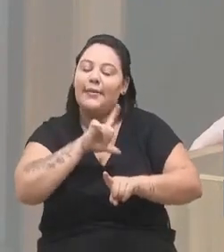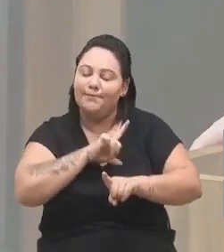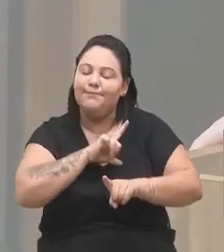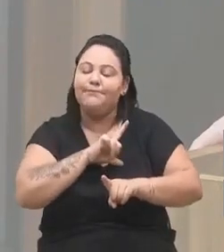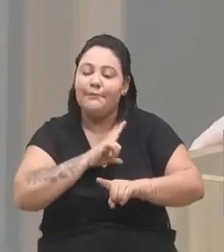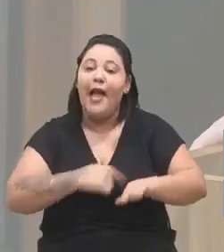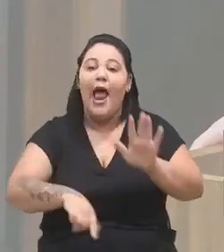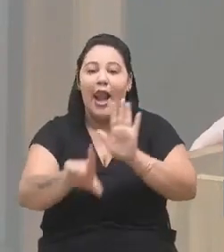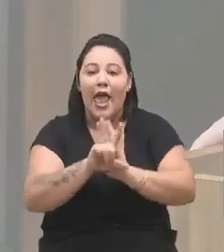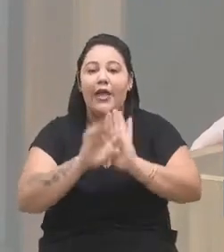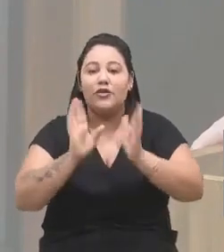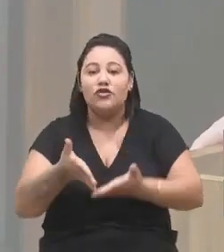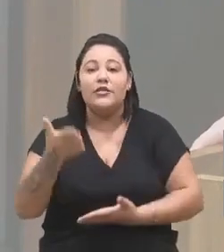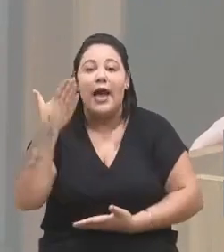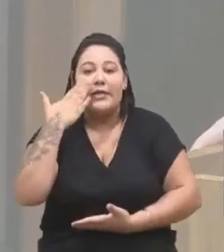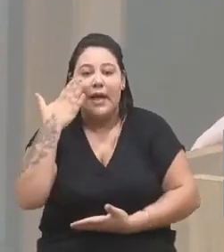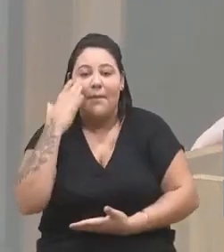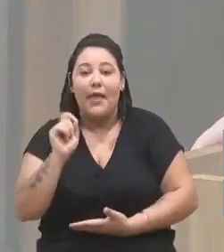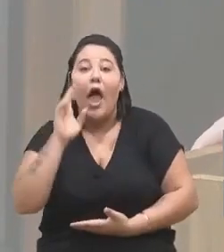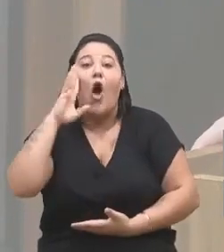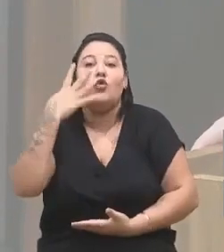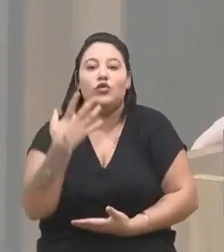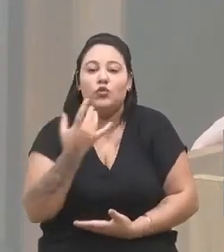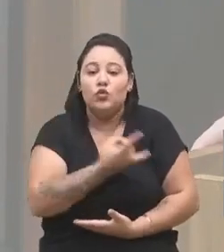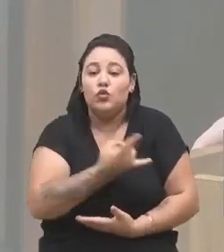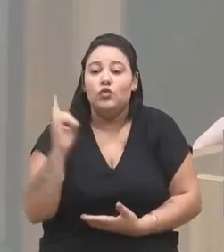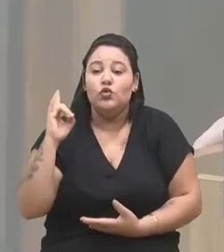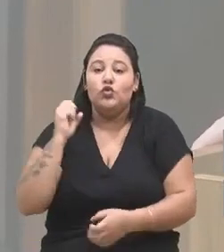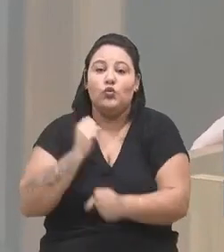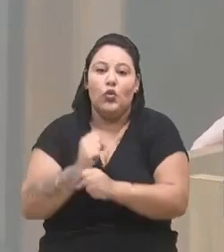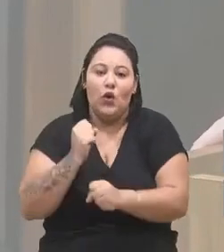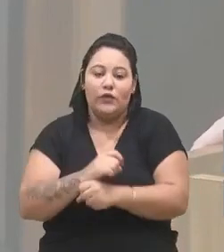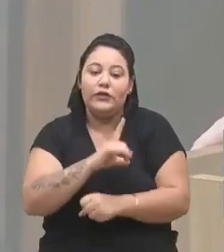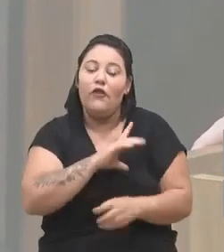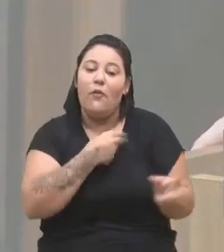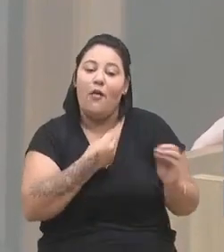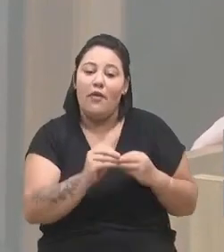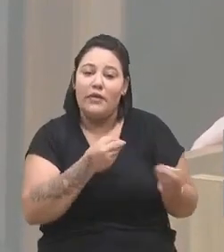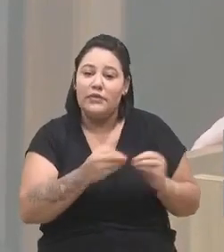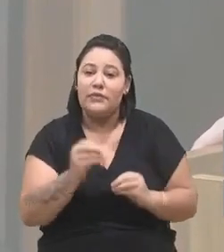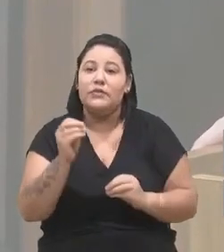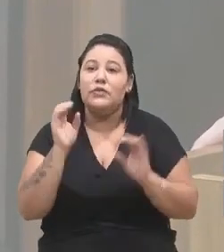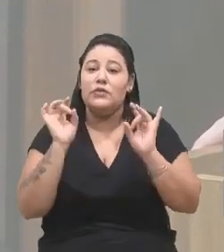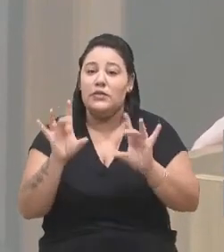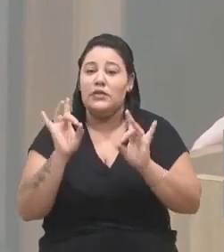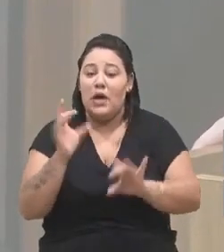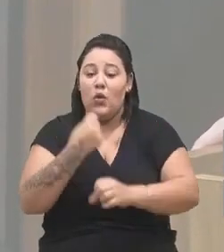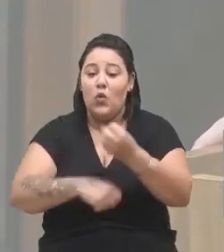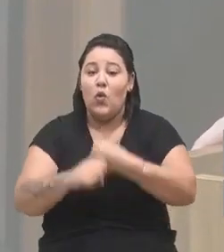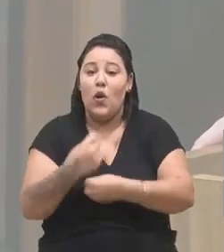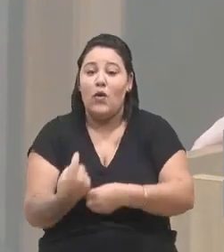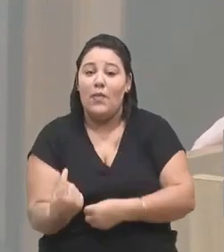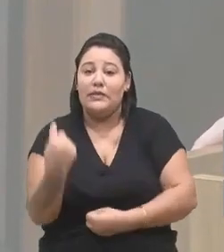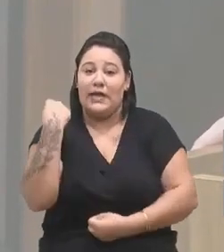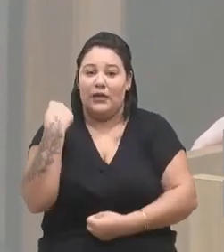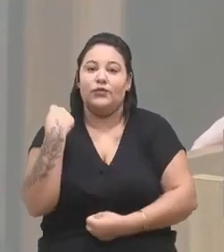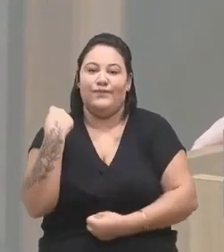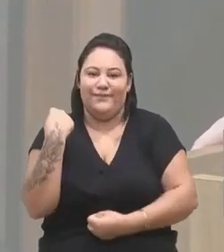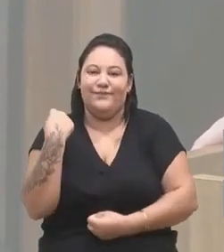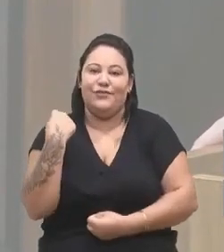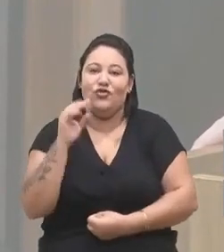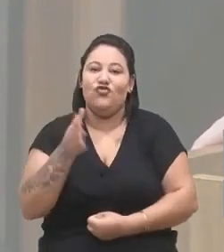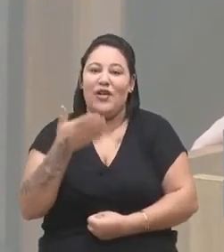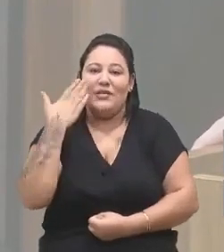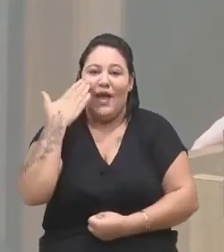E a gente sabe também que houve, nos últimos anos, uma flexibilização, em especial no ano passado, da jurisprudência dos tribunais superiores,